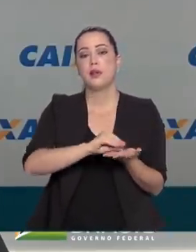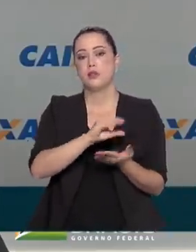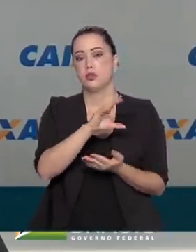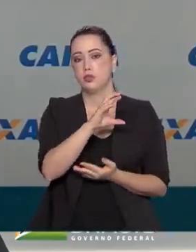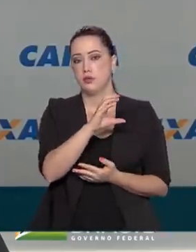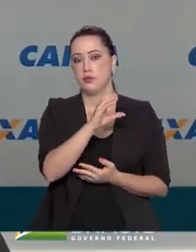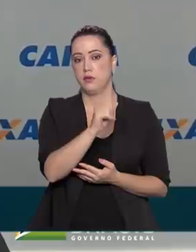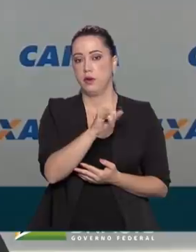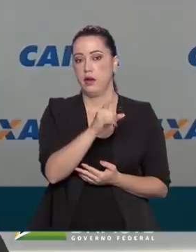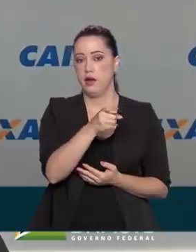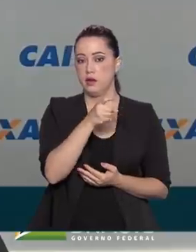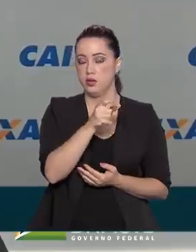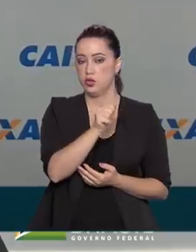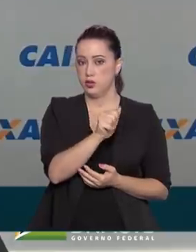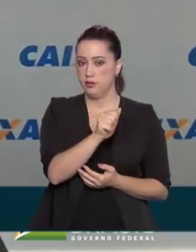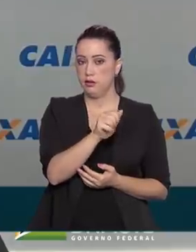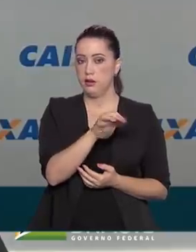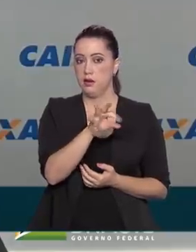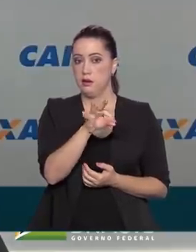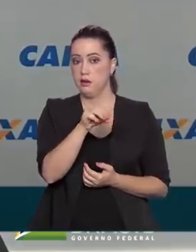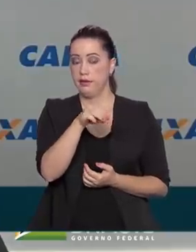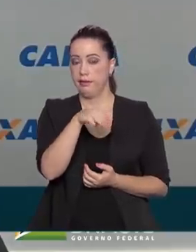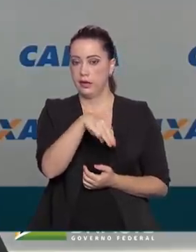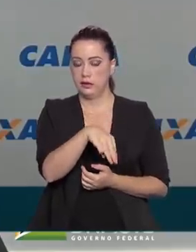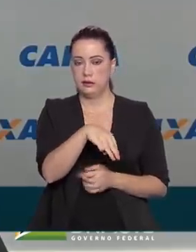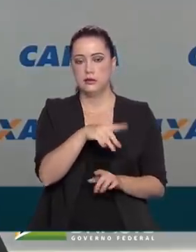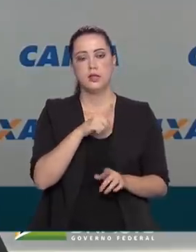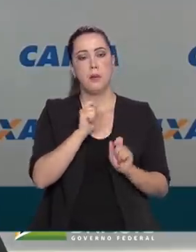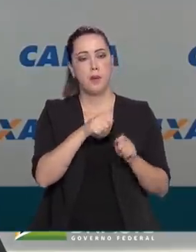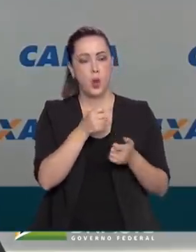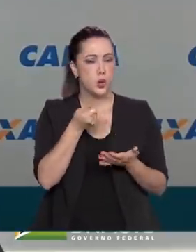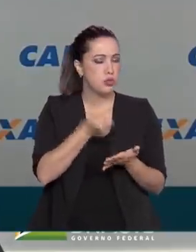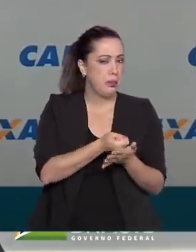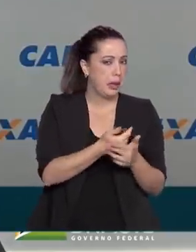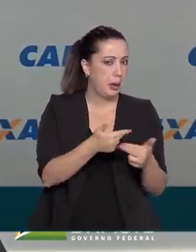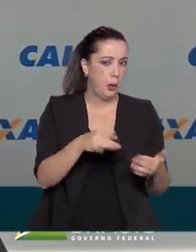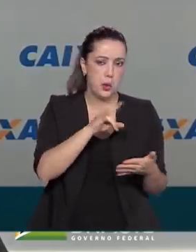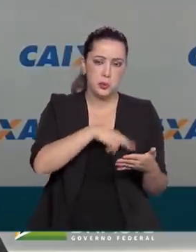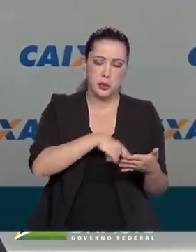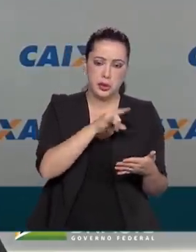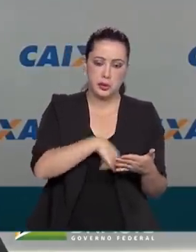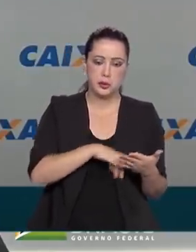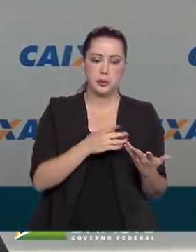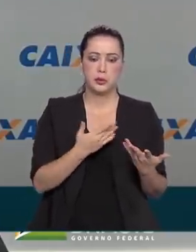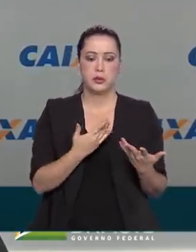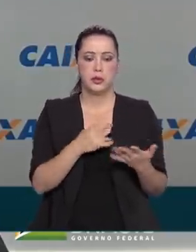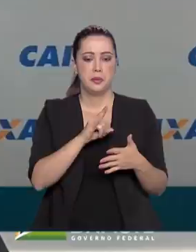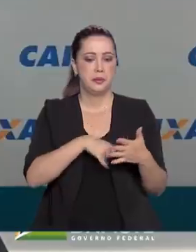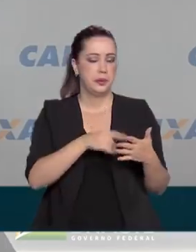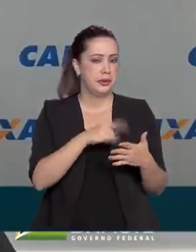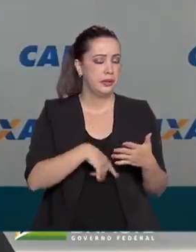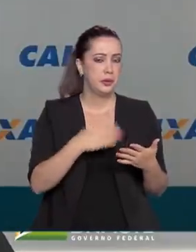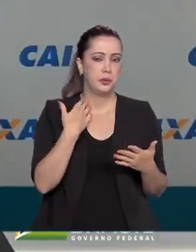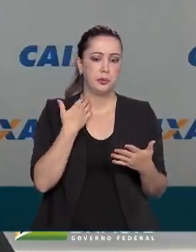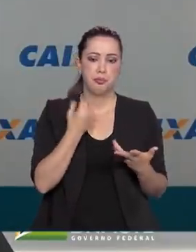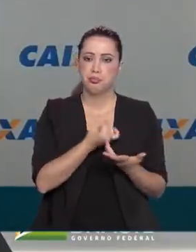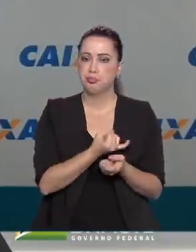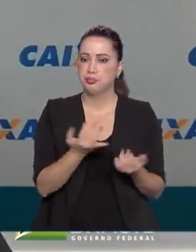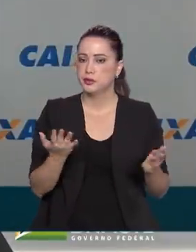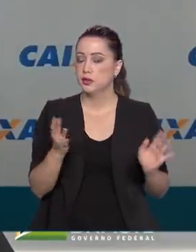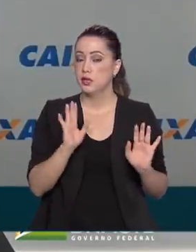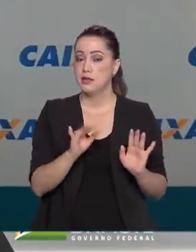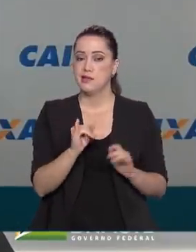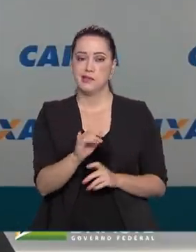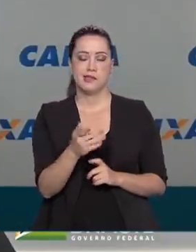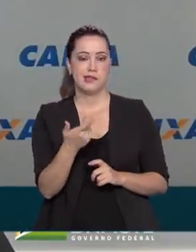E lembro, você pode, no Caixa Tem, efetuar pagamentos, pagamento de conta de boleto, boleto bancário. Caso não